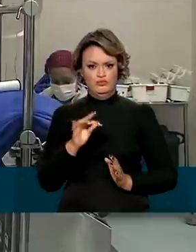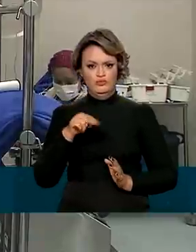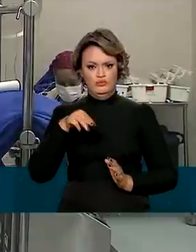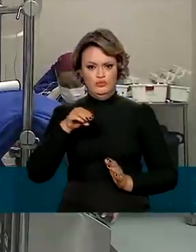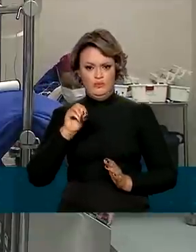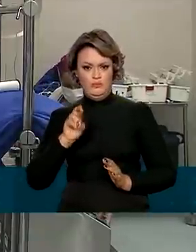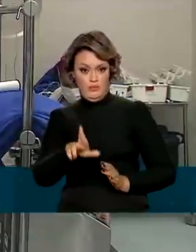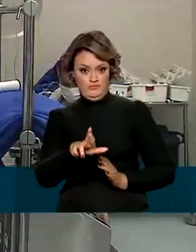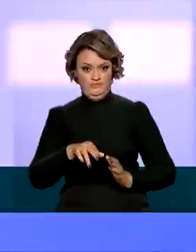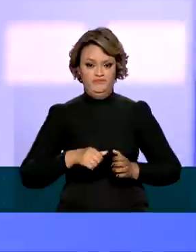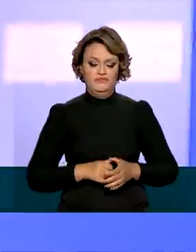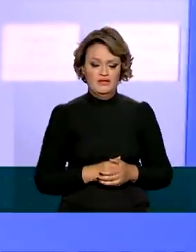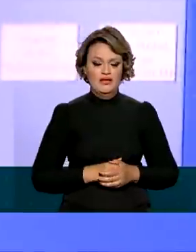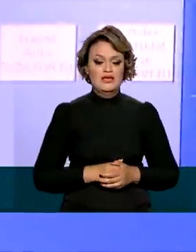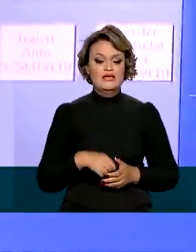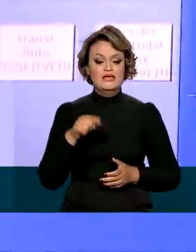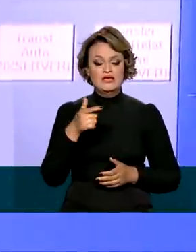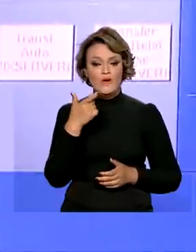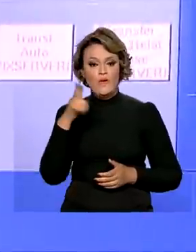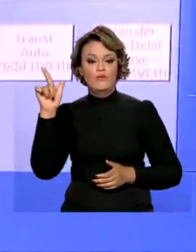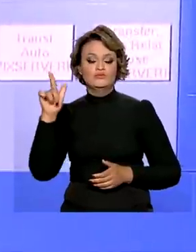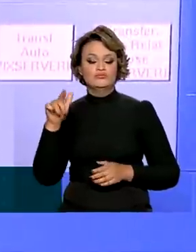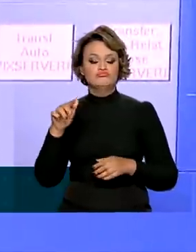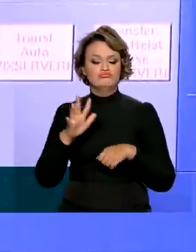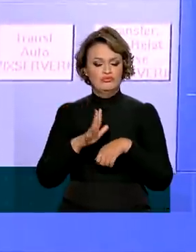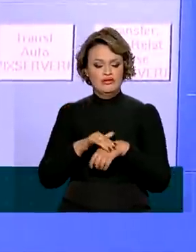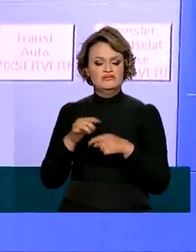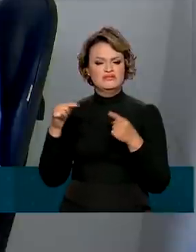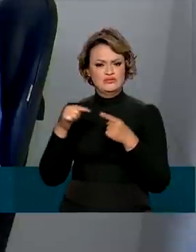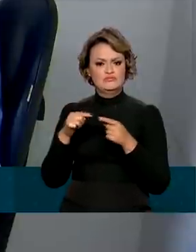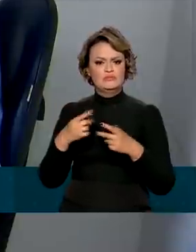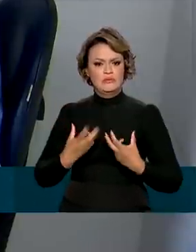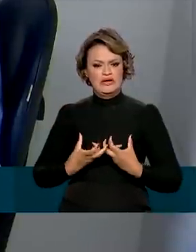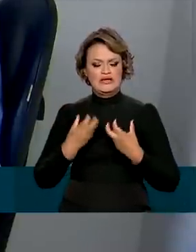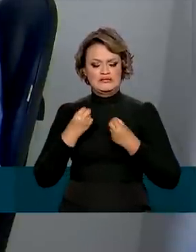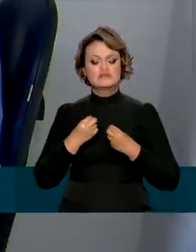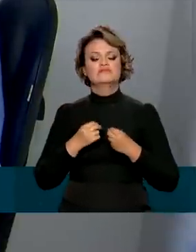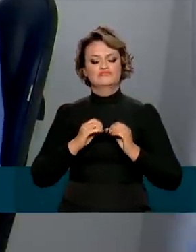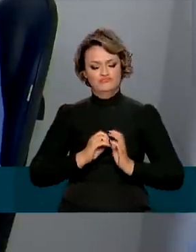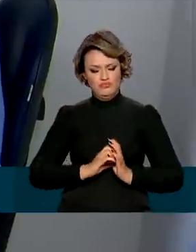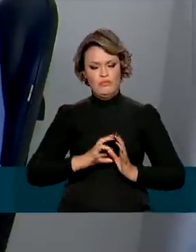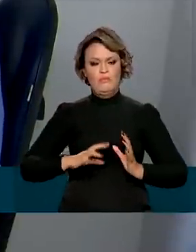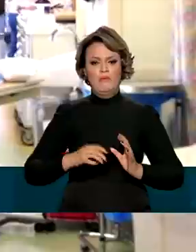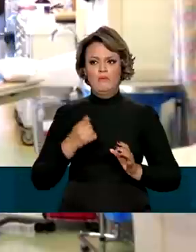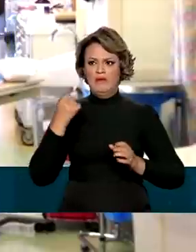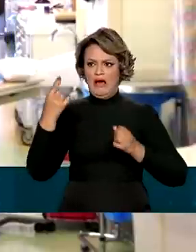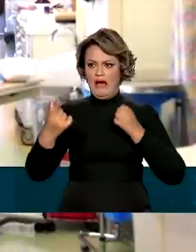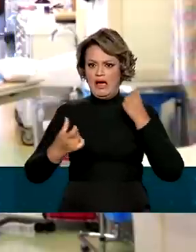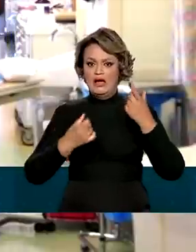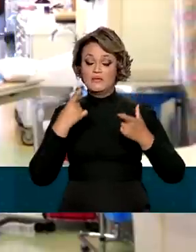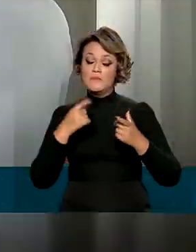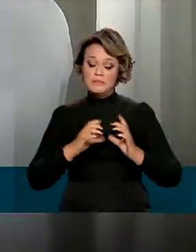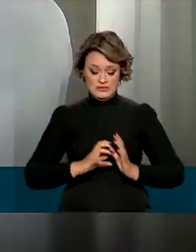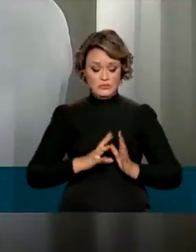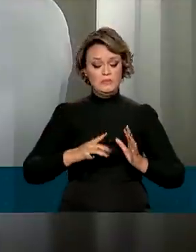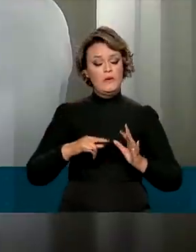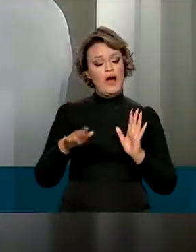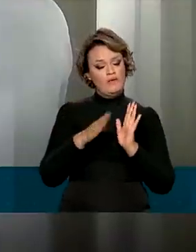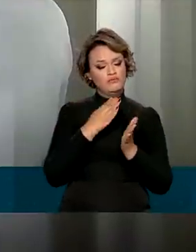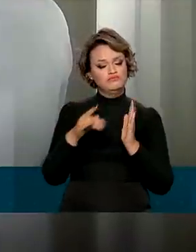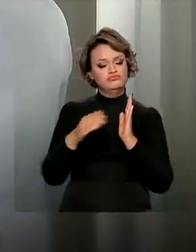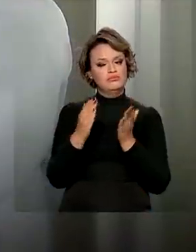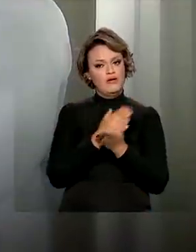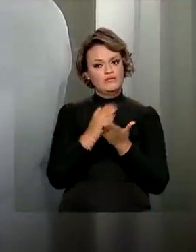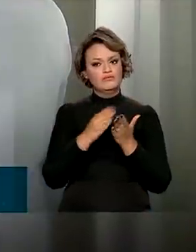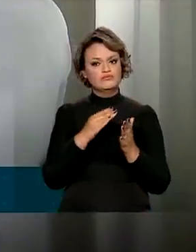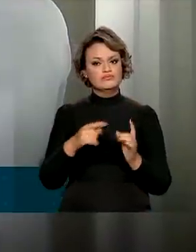região abdominal, e pseudomixoma peritoneal, tumor também raro, geralmente benigno, que se manifesta